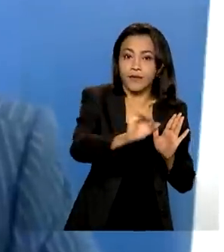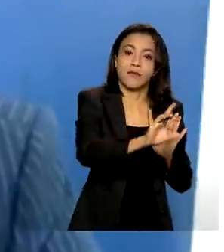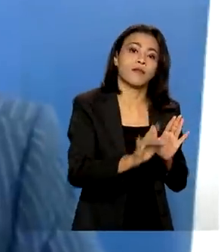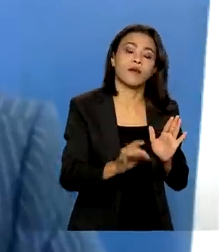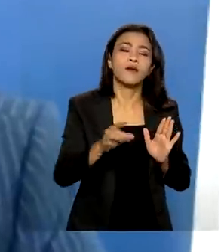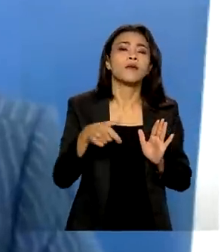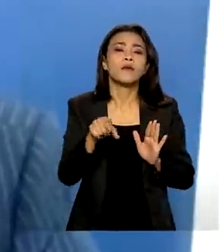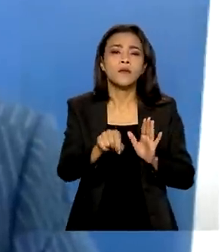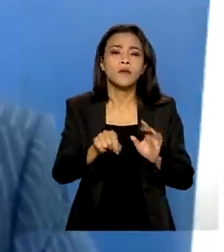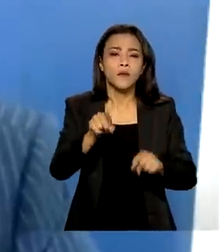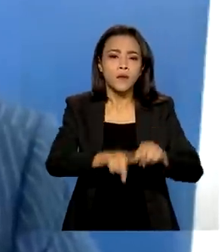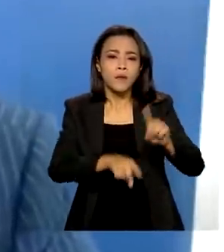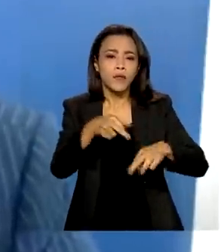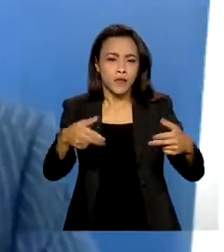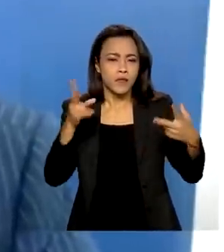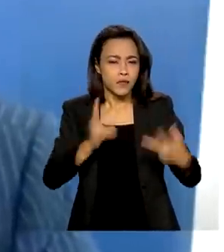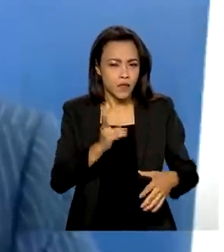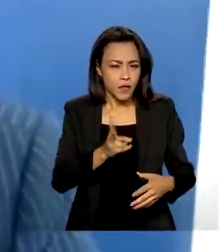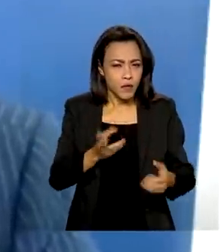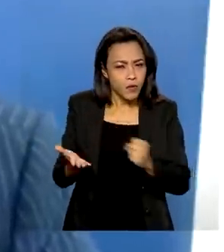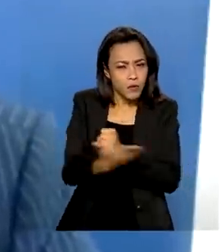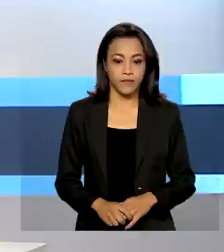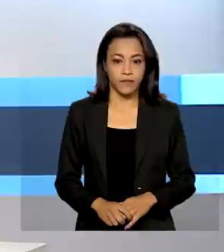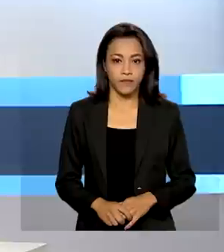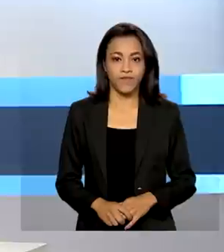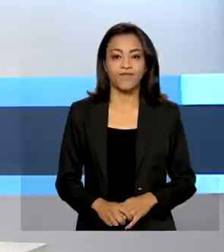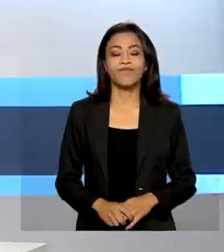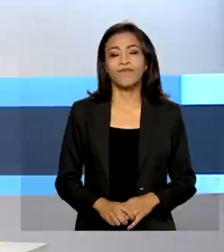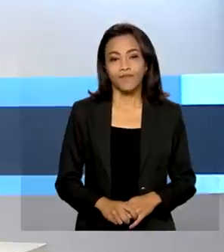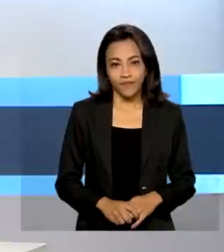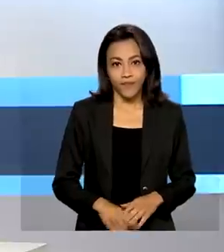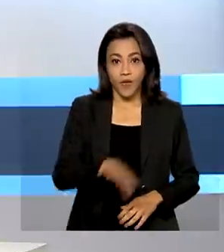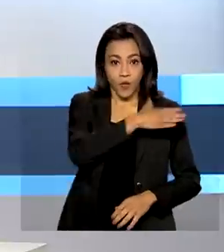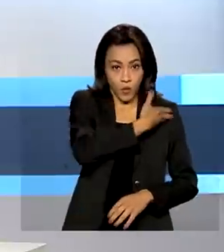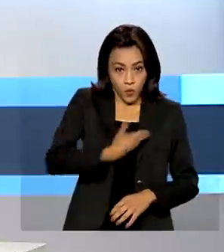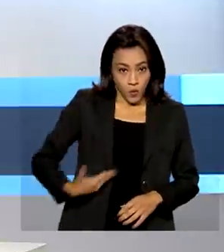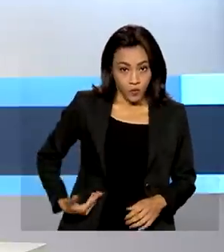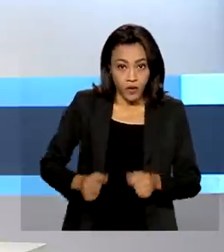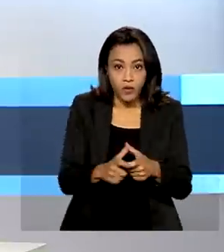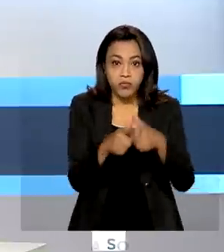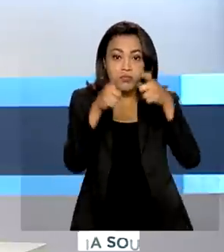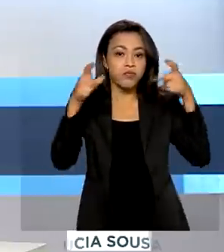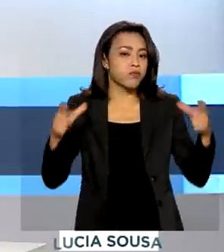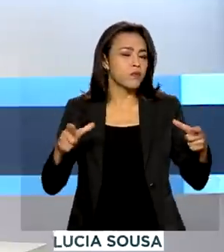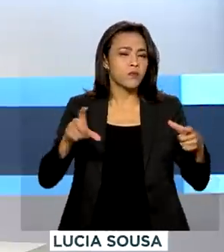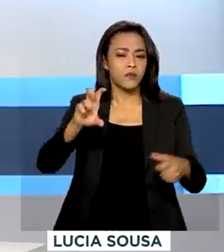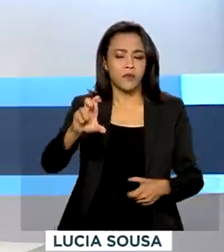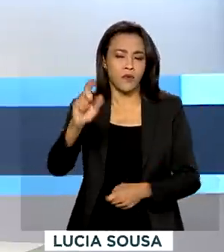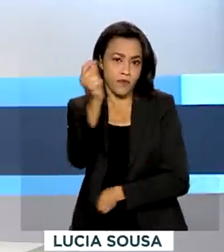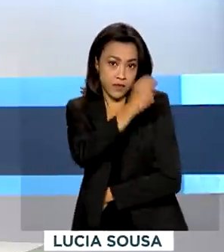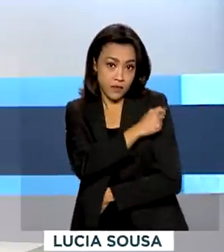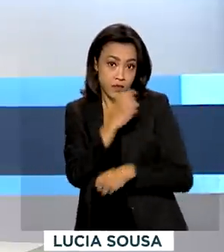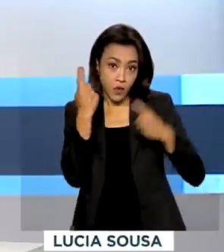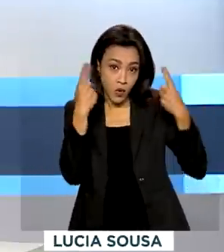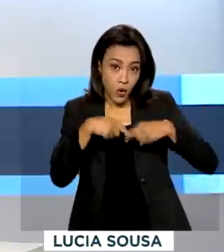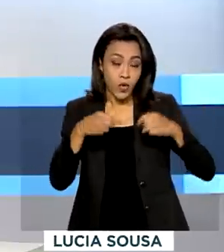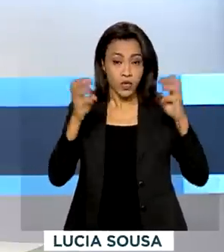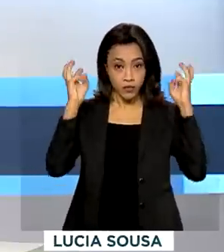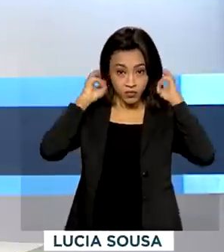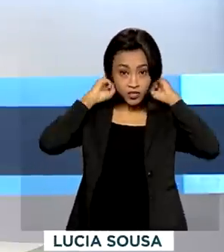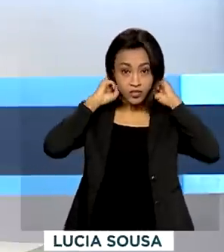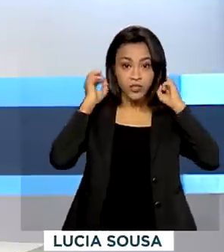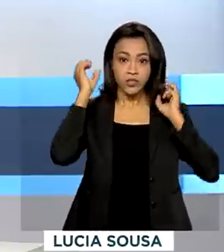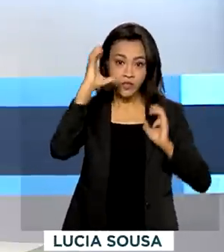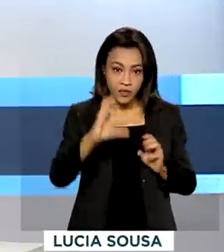baseado sempre em evidências científicas. O governo ampliou a vacinação contra a meningite C e